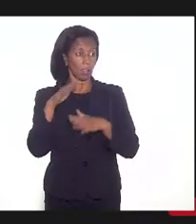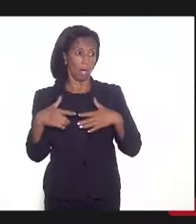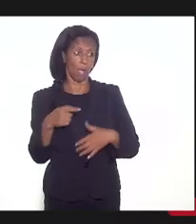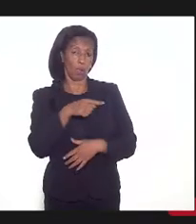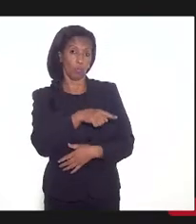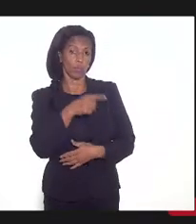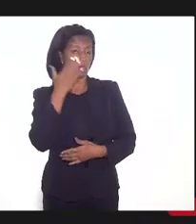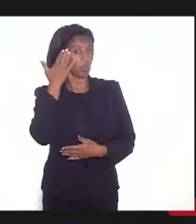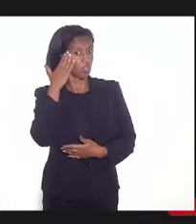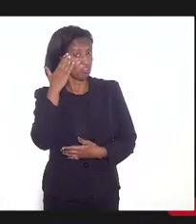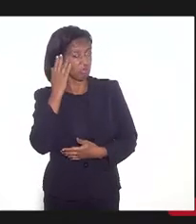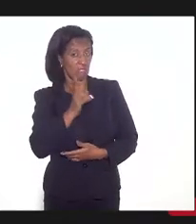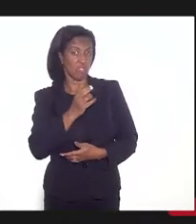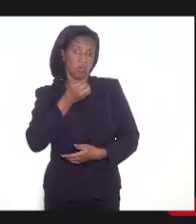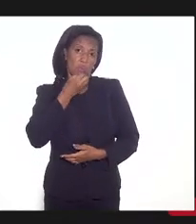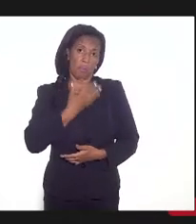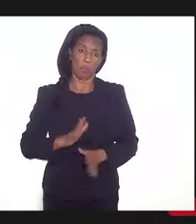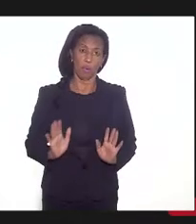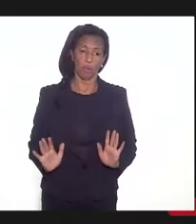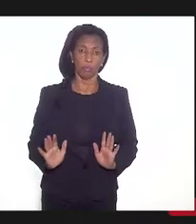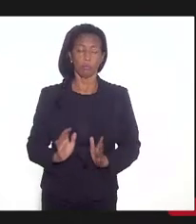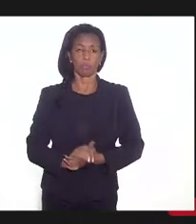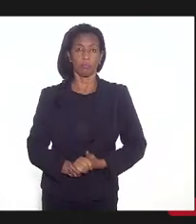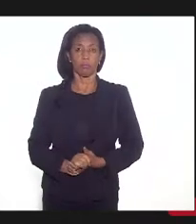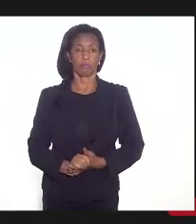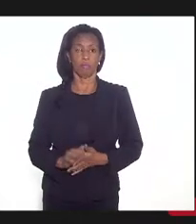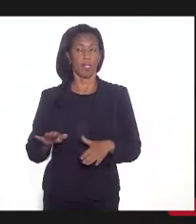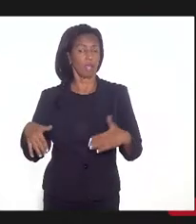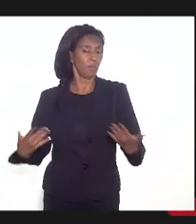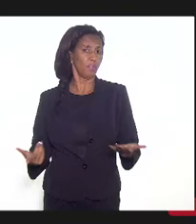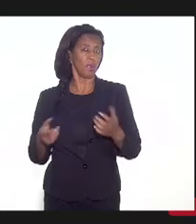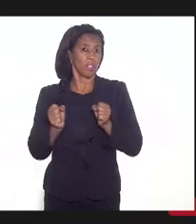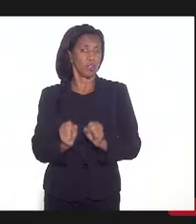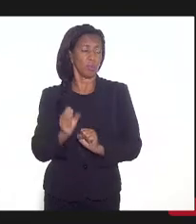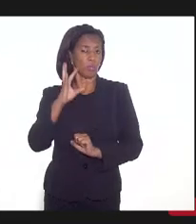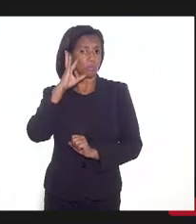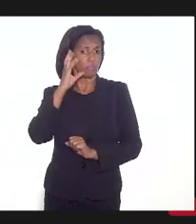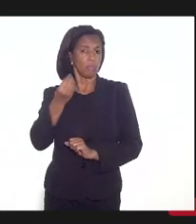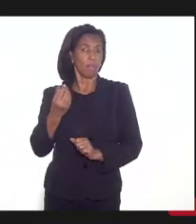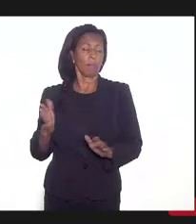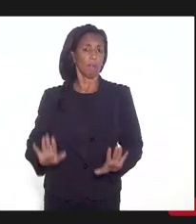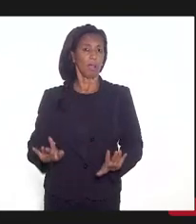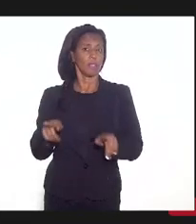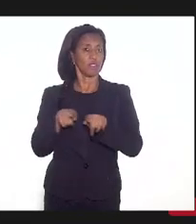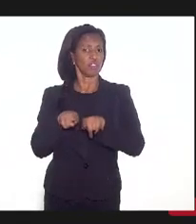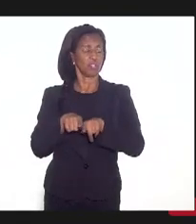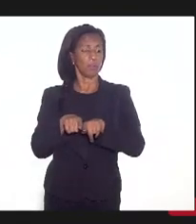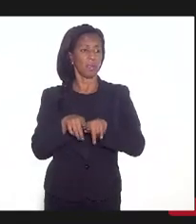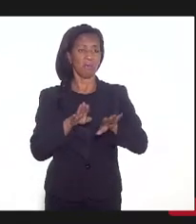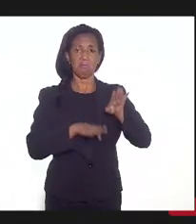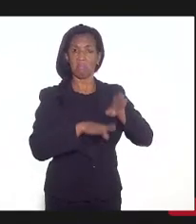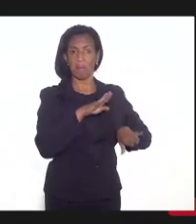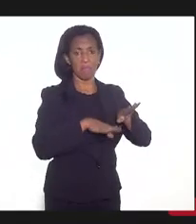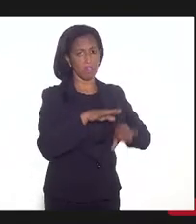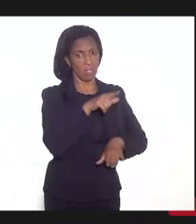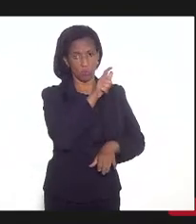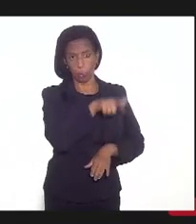entende que não é válido e tal. Enfim, eles podem dizer, mas a gente também, independentemente disso,